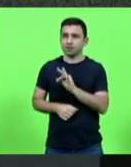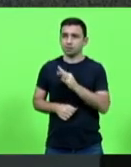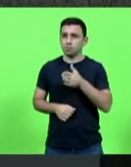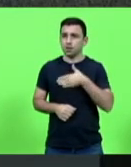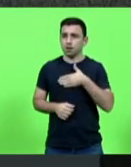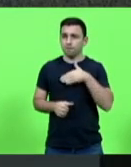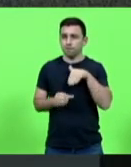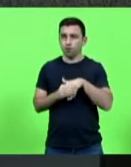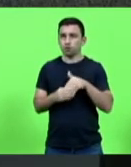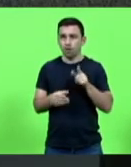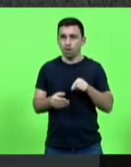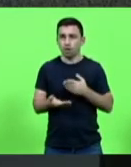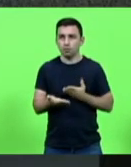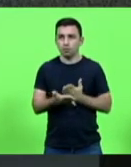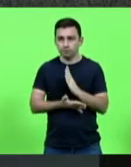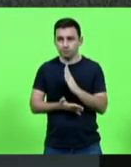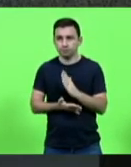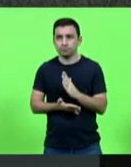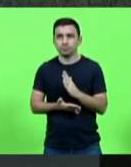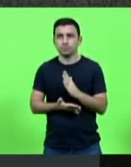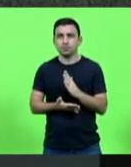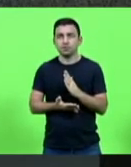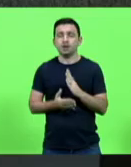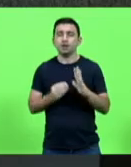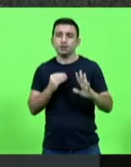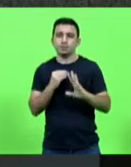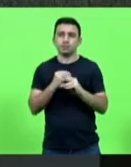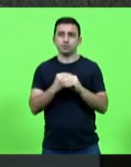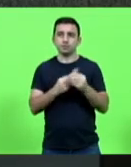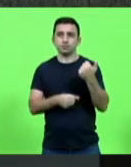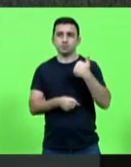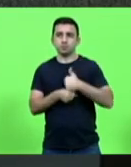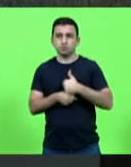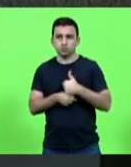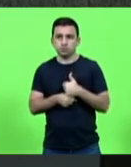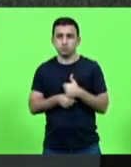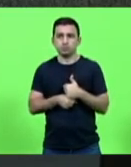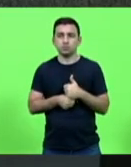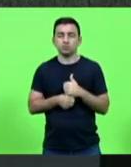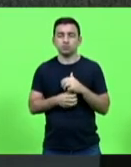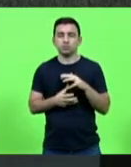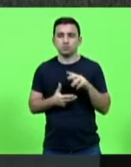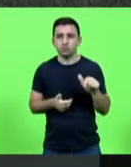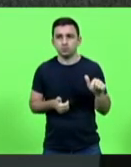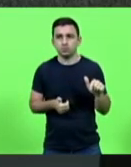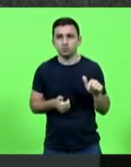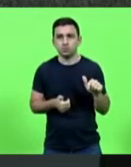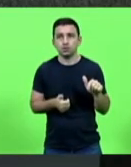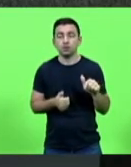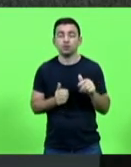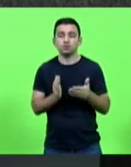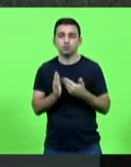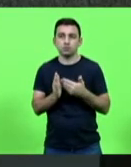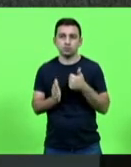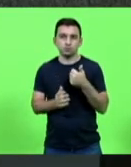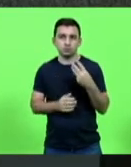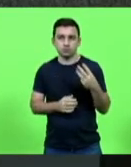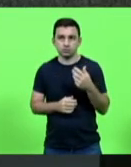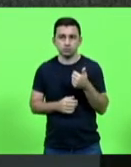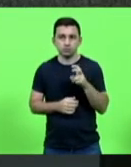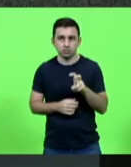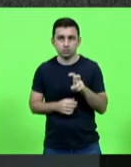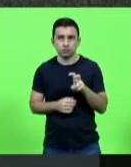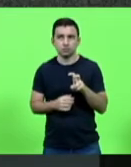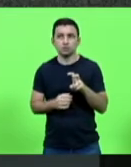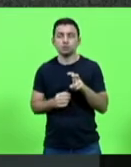aprovação da matéria, com a emenda substitutiva global, as páginas 13 e 15, da versão eletrônica